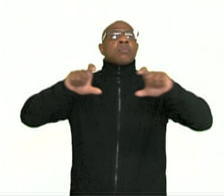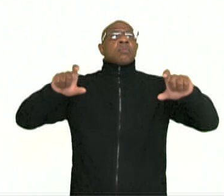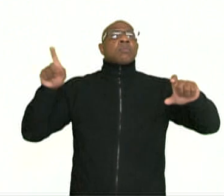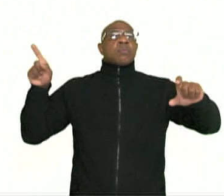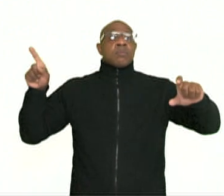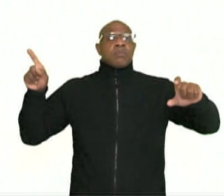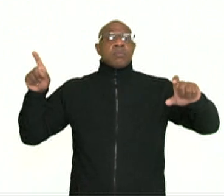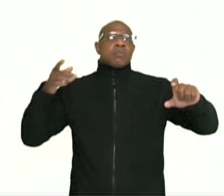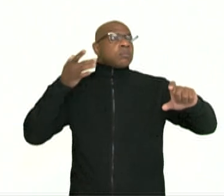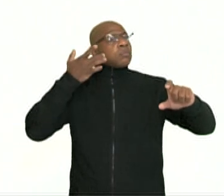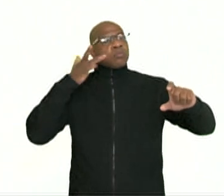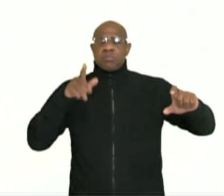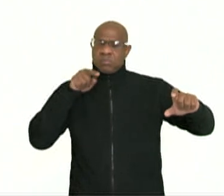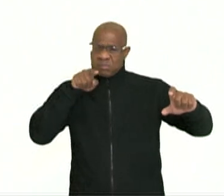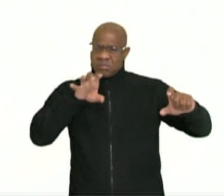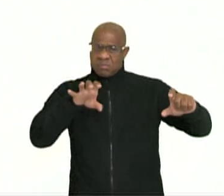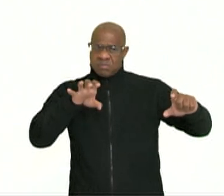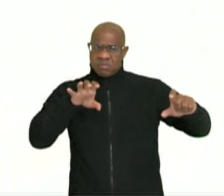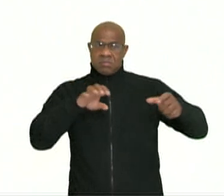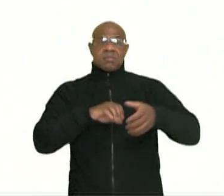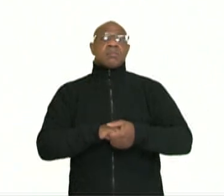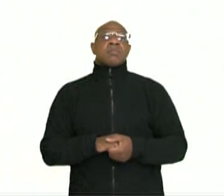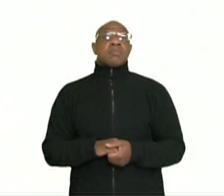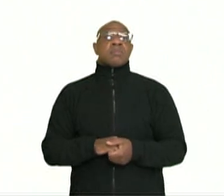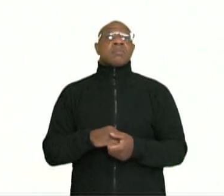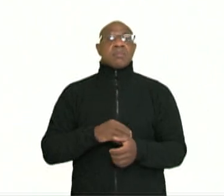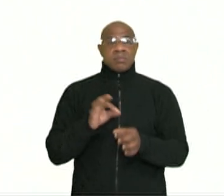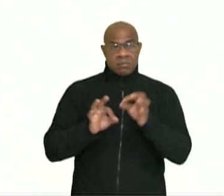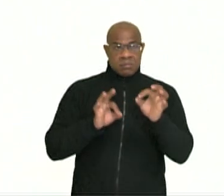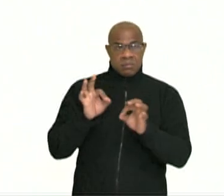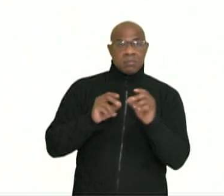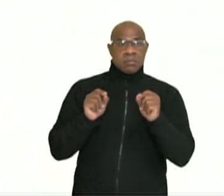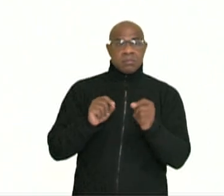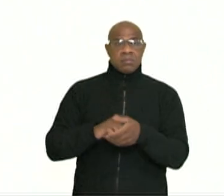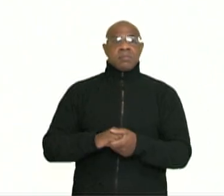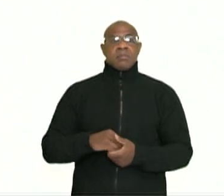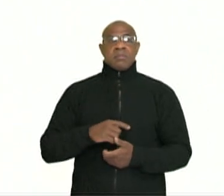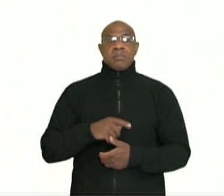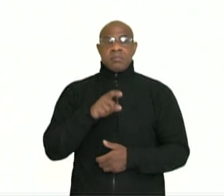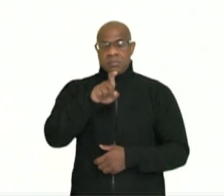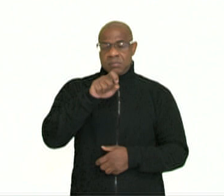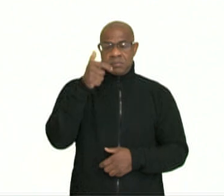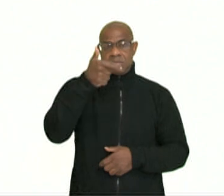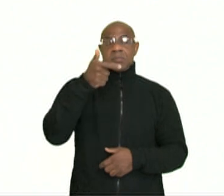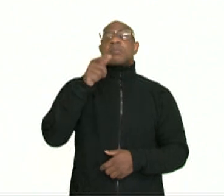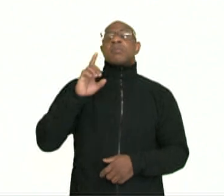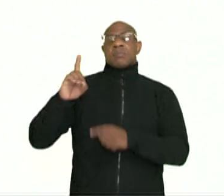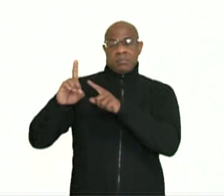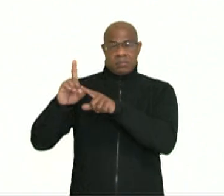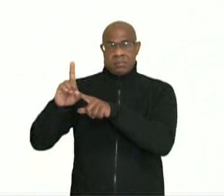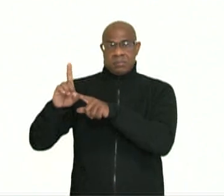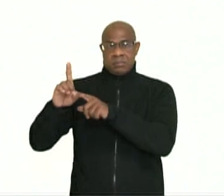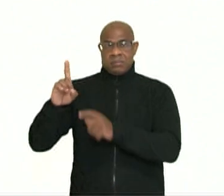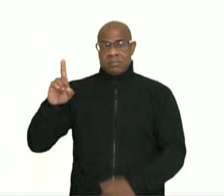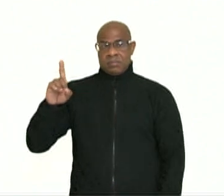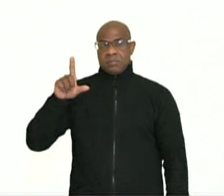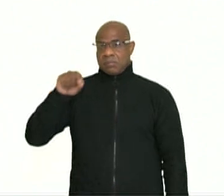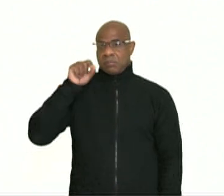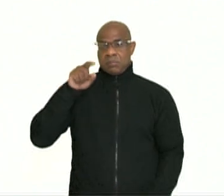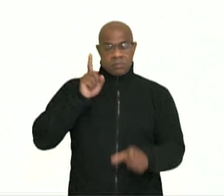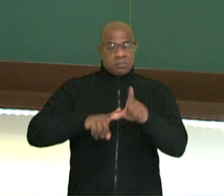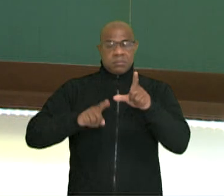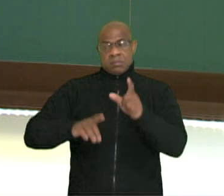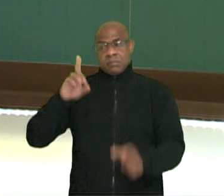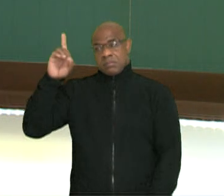Não sei resolver do jeito que tá. Então, o macete é renomear. Chamar x ao quadrado de d. Esse termo central aqui, ó.